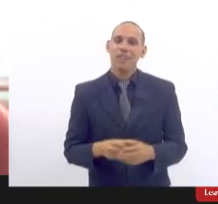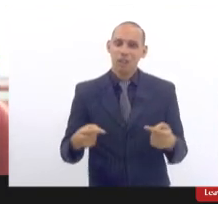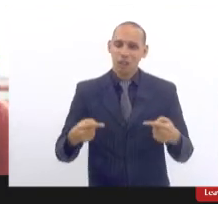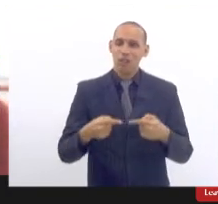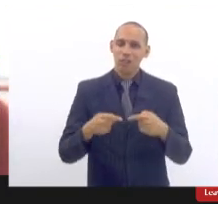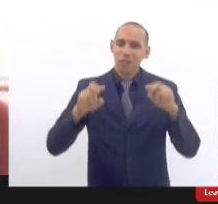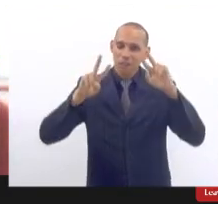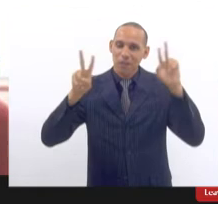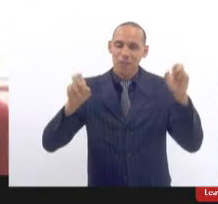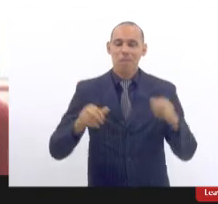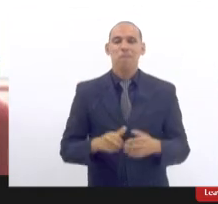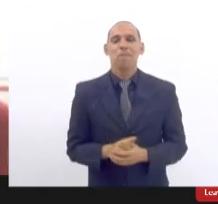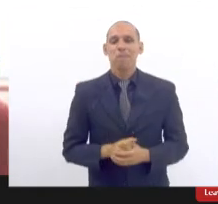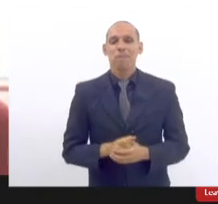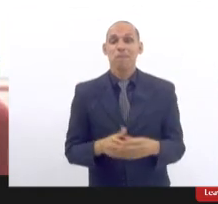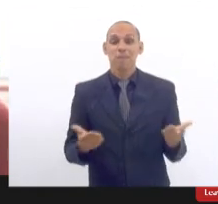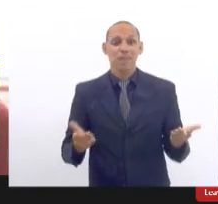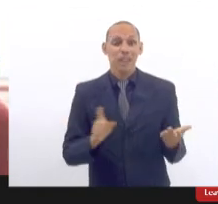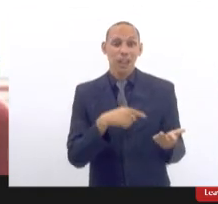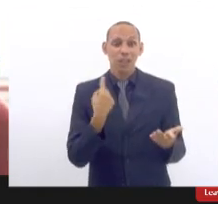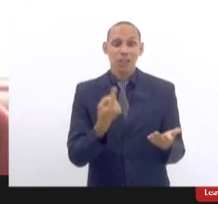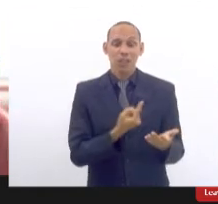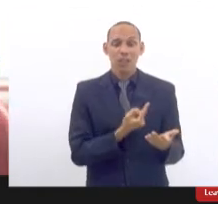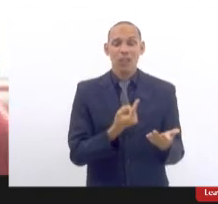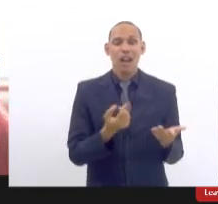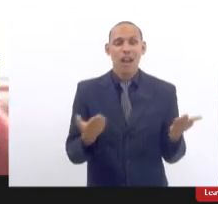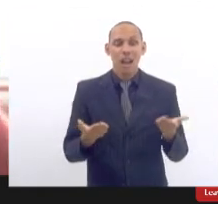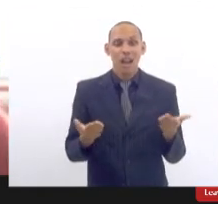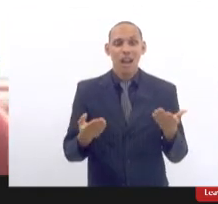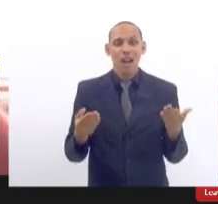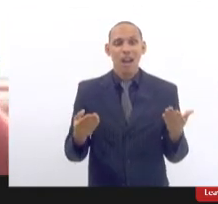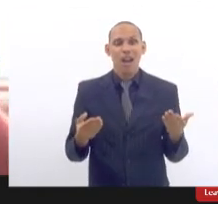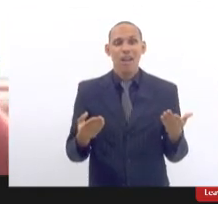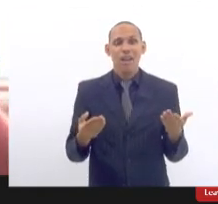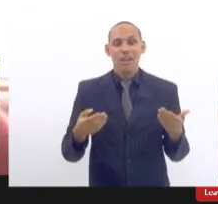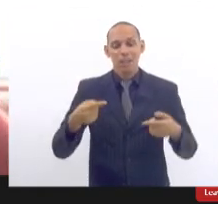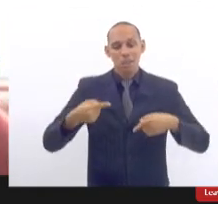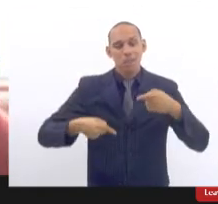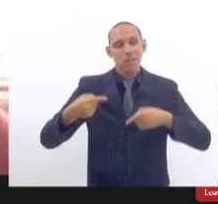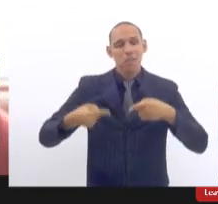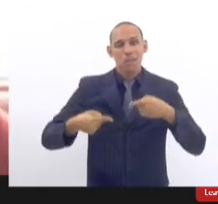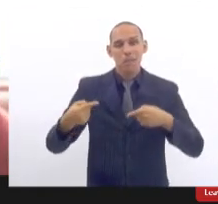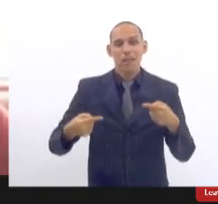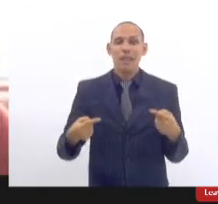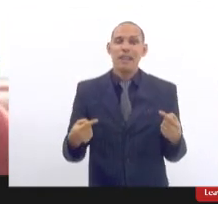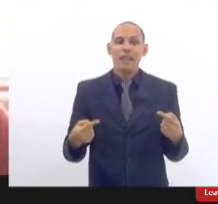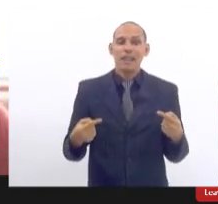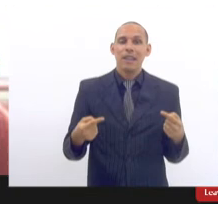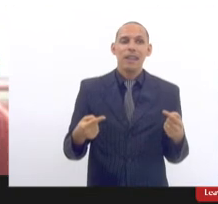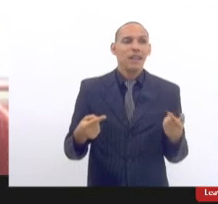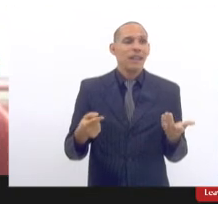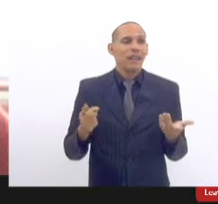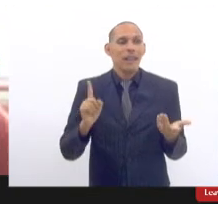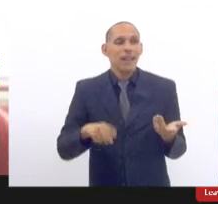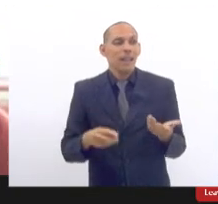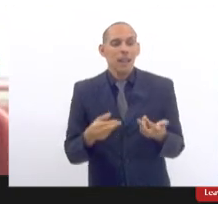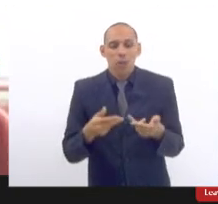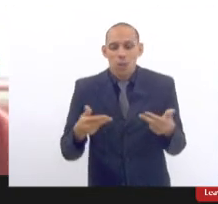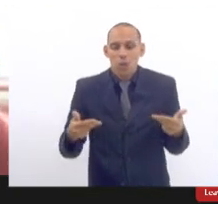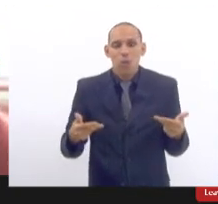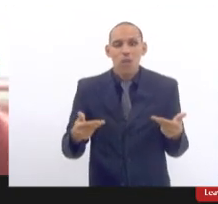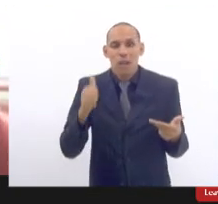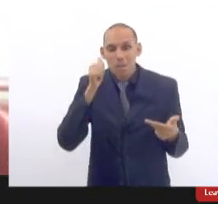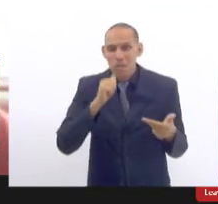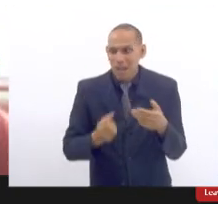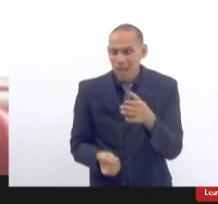então a gente está lidando com o que está sendo discutido aqui que é uma condição que não foi provocada pela